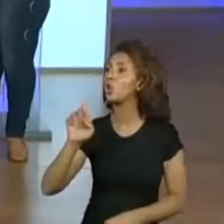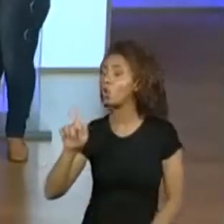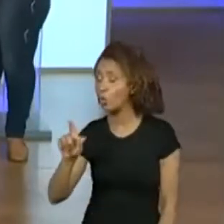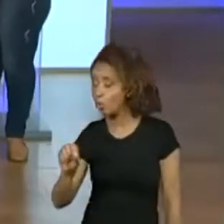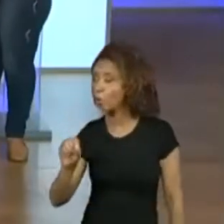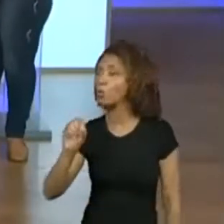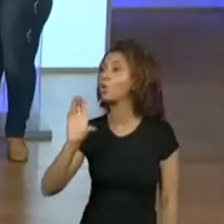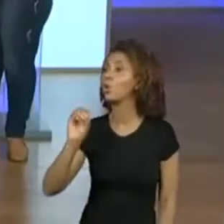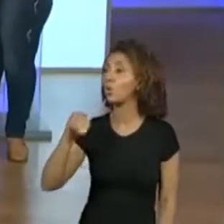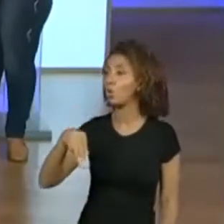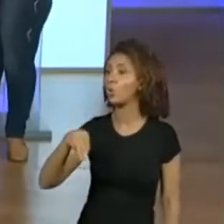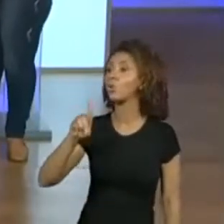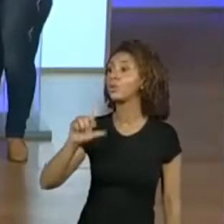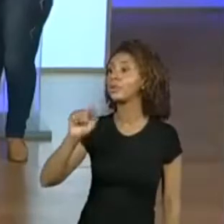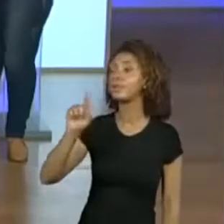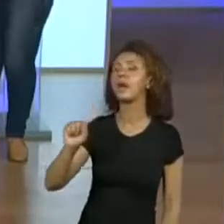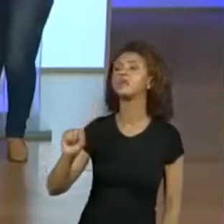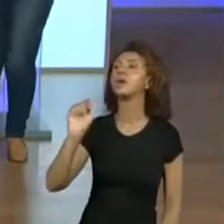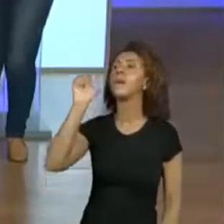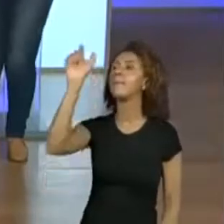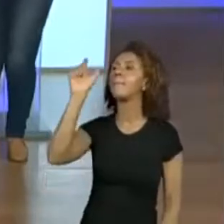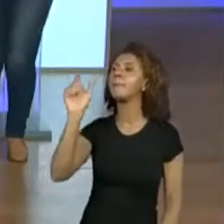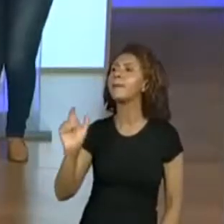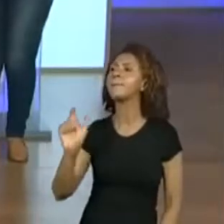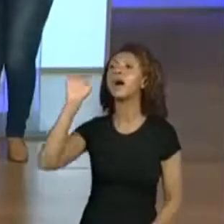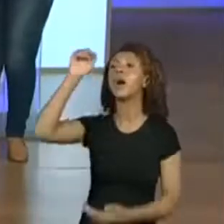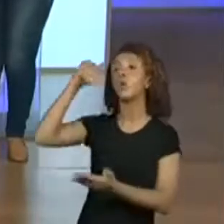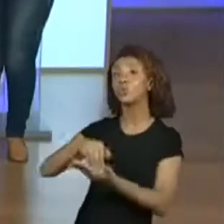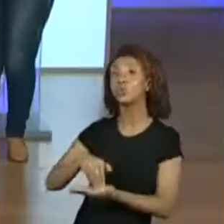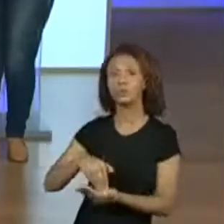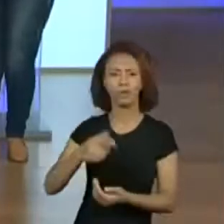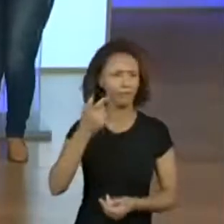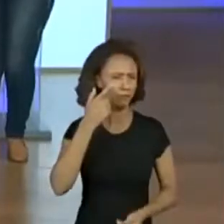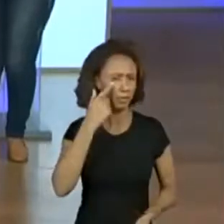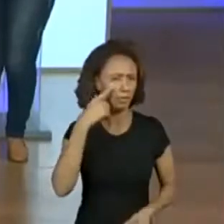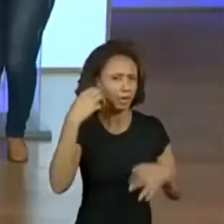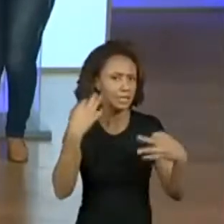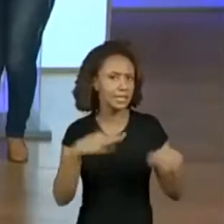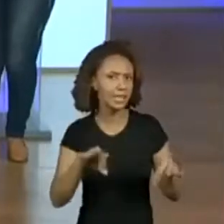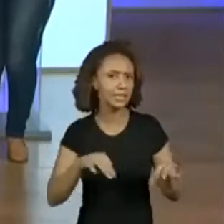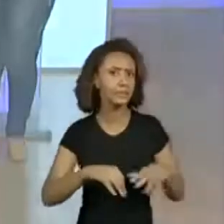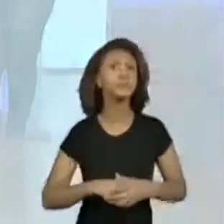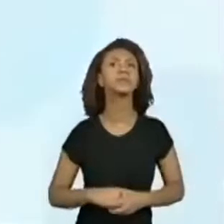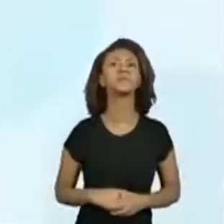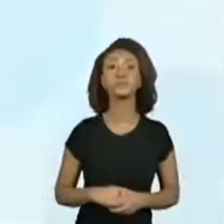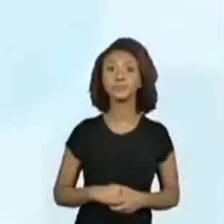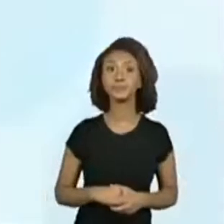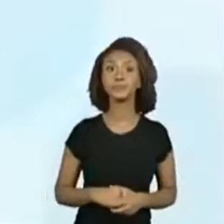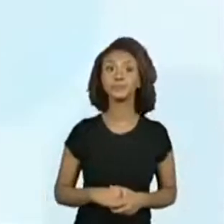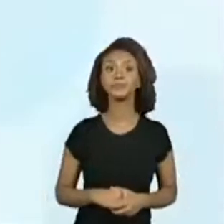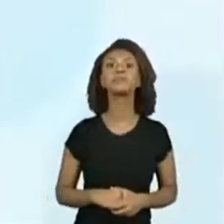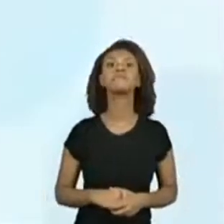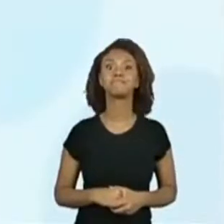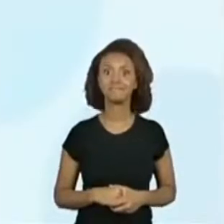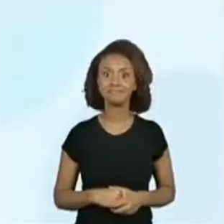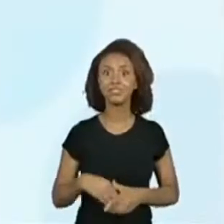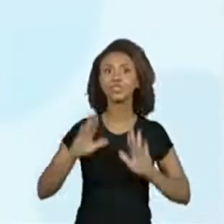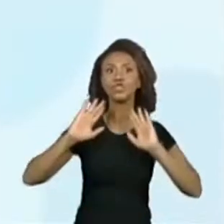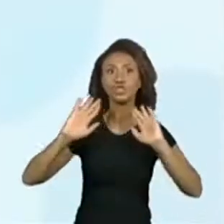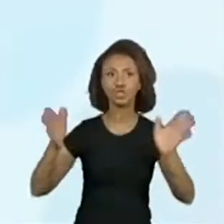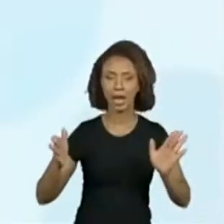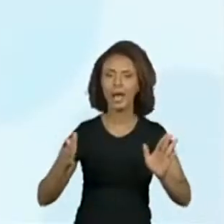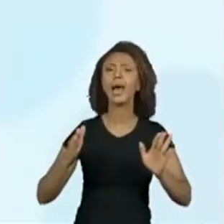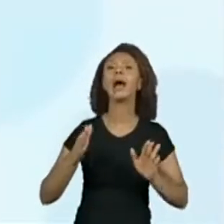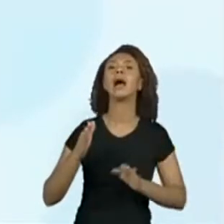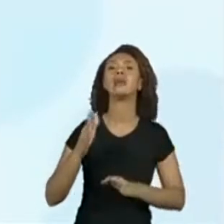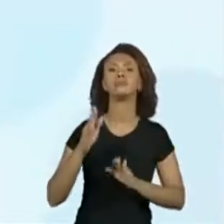última da nossa lista. Ah, é a última da nossa lista? Vamos confirmar. Vamos confirmar, professora Vivi? Vamos lá, ó. Então, a gente já descobriu